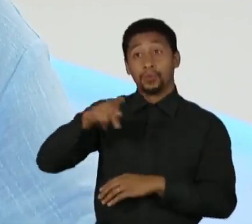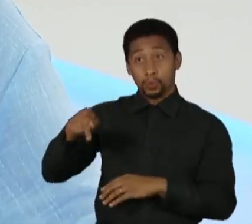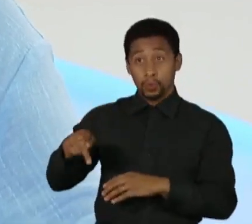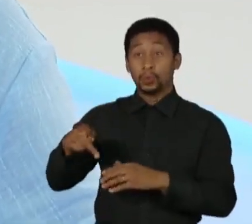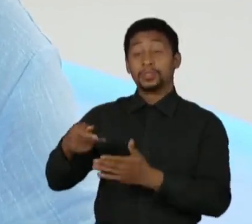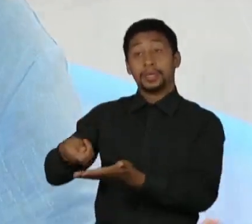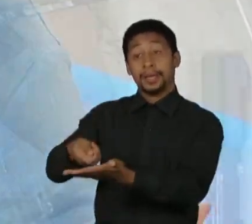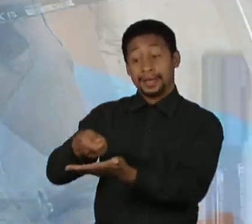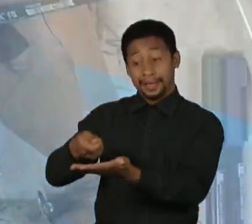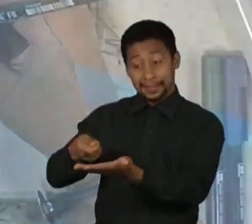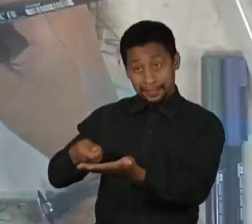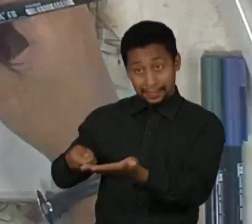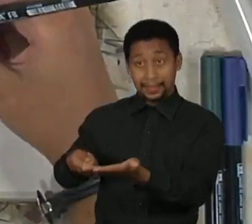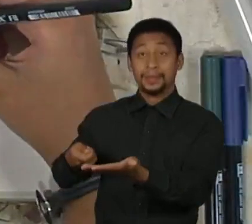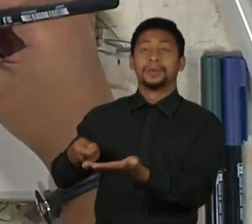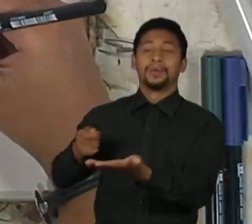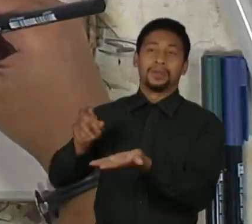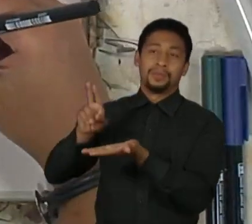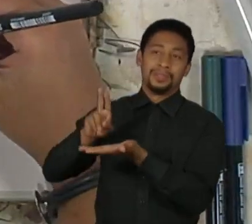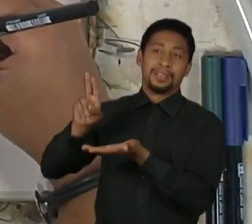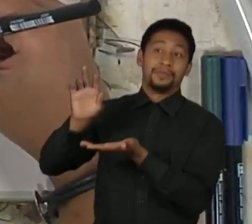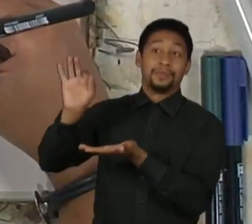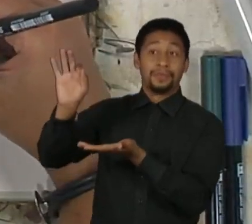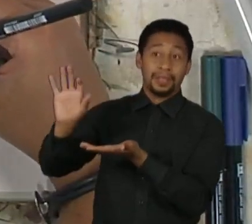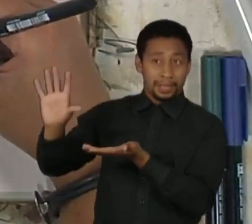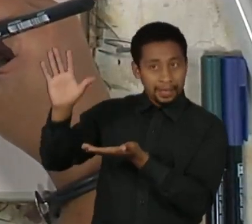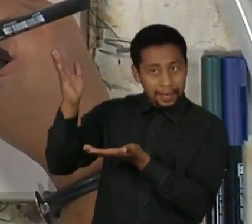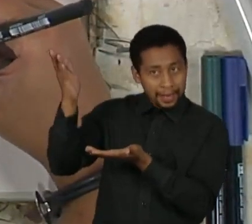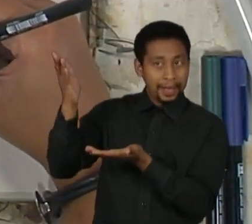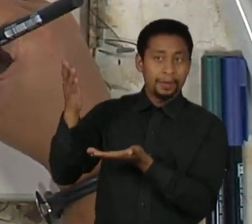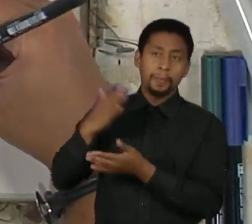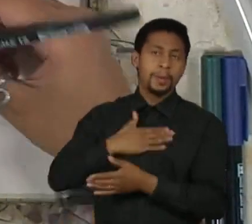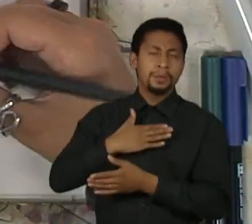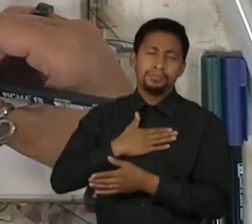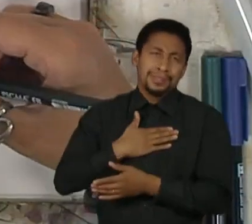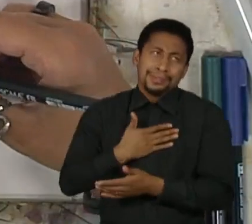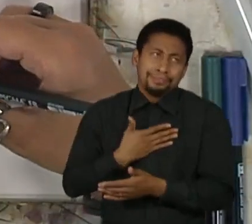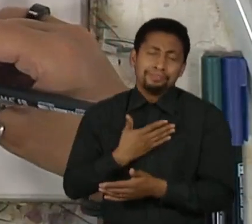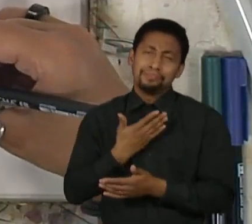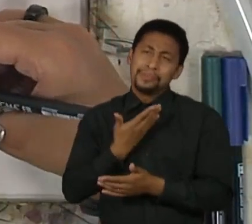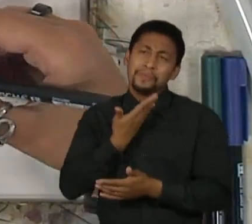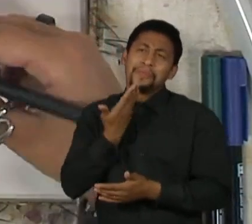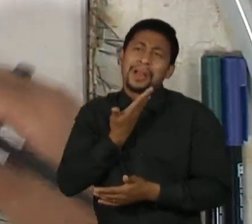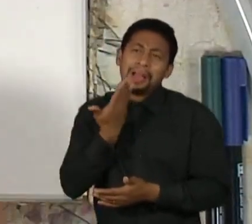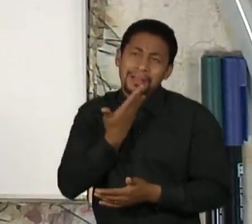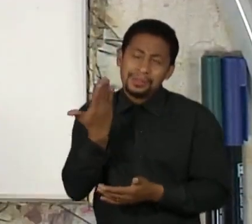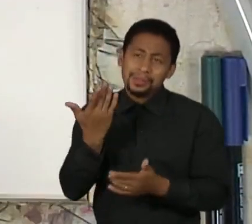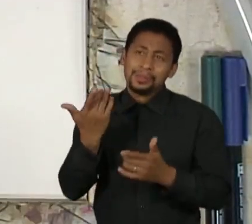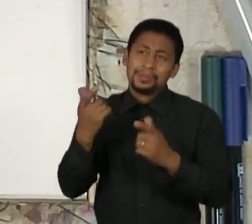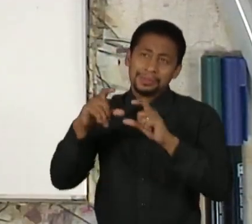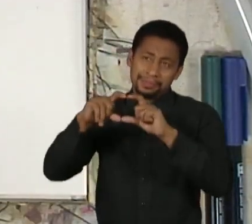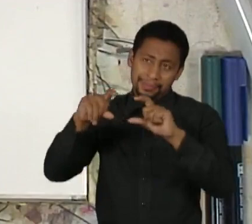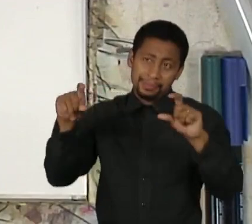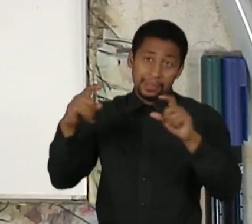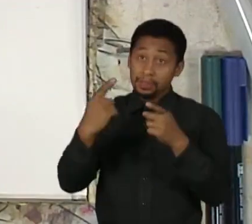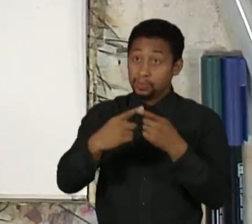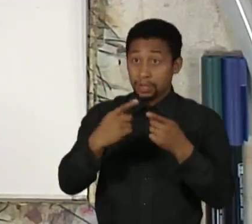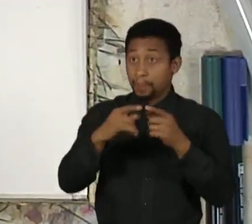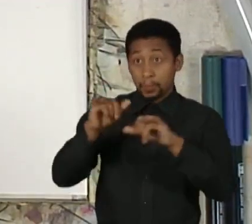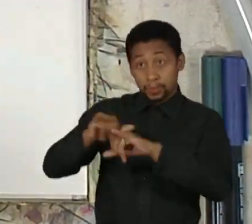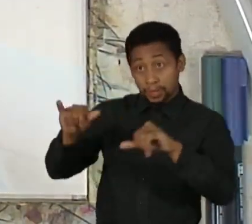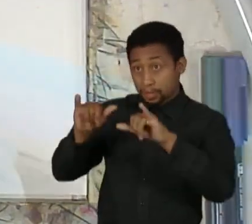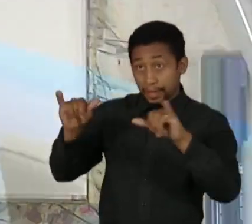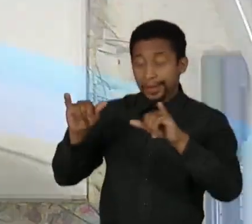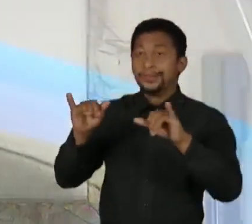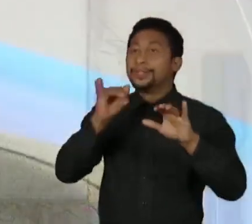Universidade Federal, então eu tenho muita facilidade com síntese, com texto, porque na publicidade você tem que fazer um filme em 30 segundos, você tem que fazer